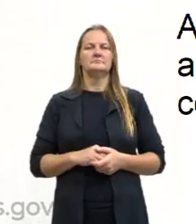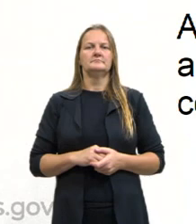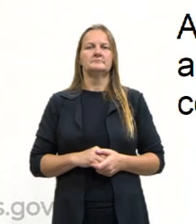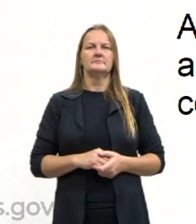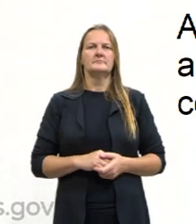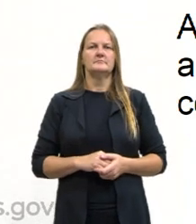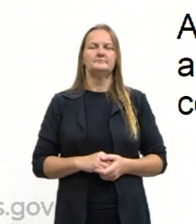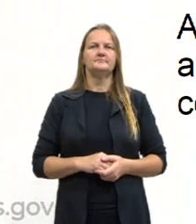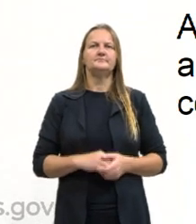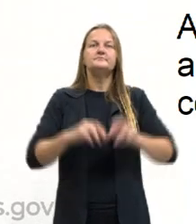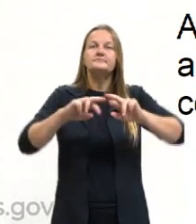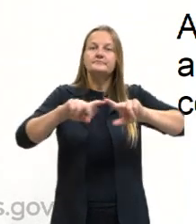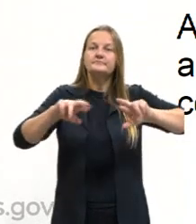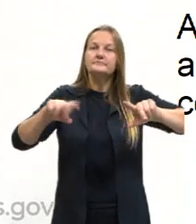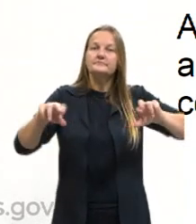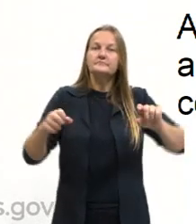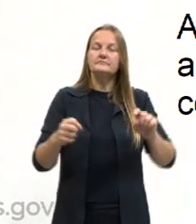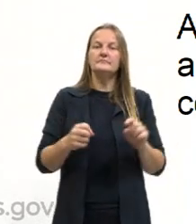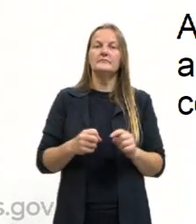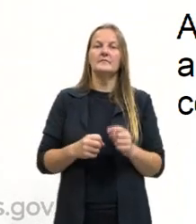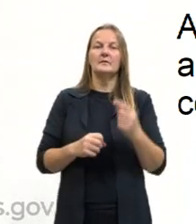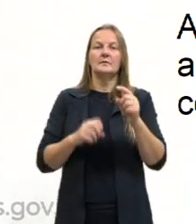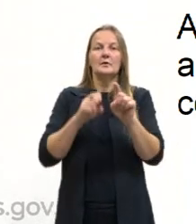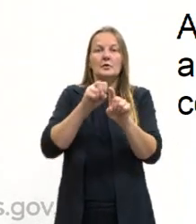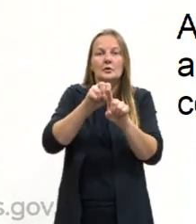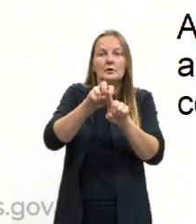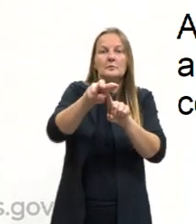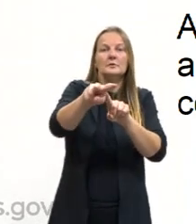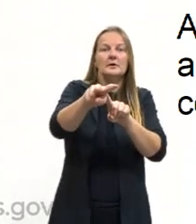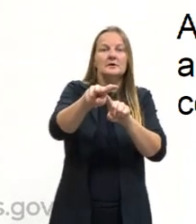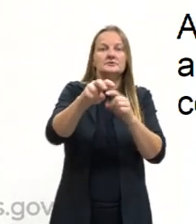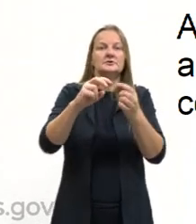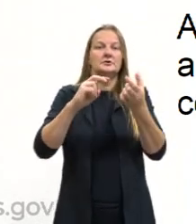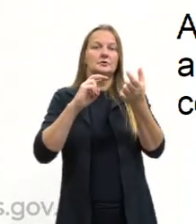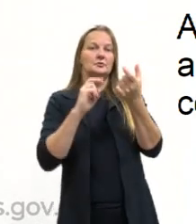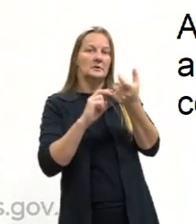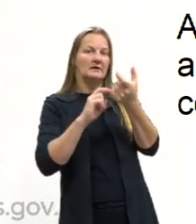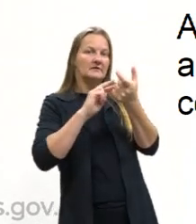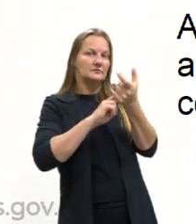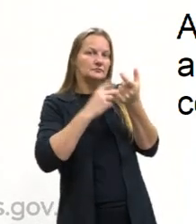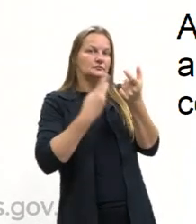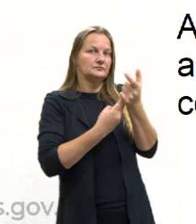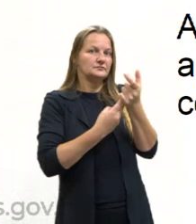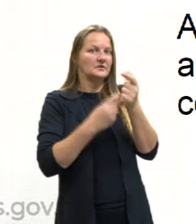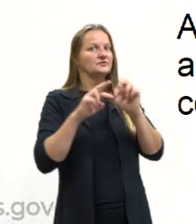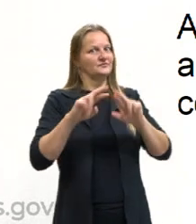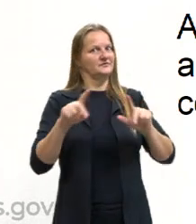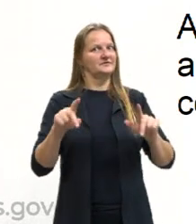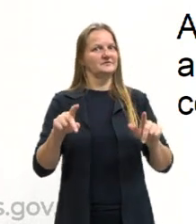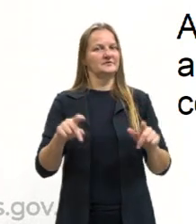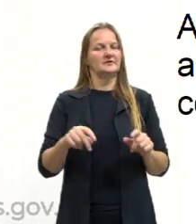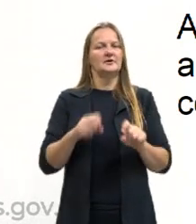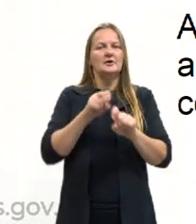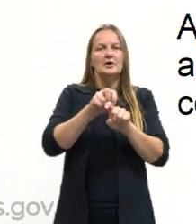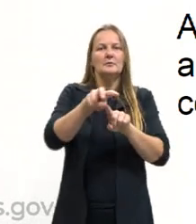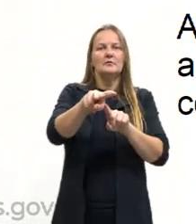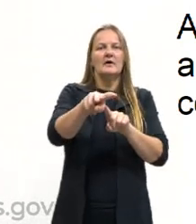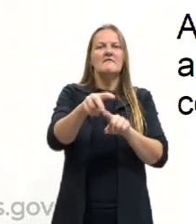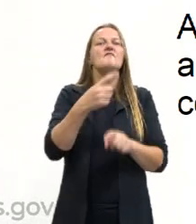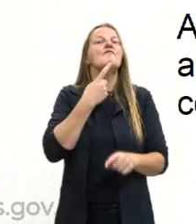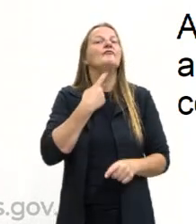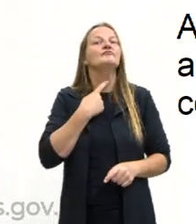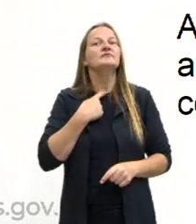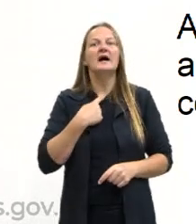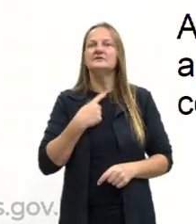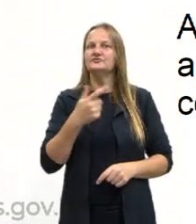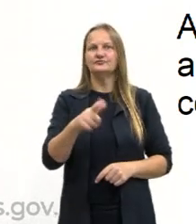A diferença do duplo sentido para a ambiguidade é que, muitas vezes, a ambiguidade não é intencional,